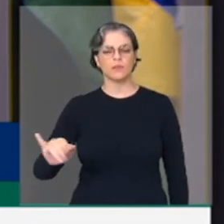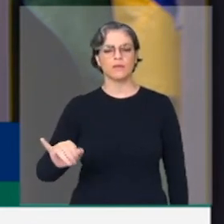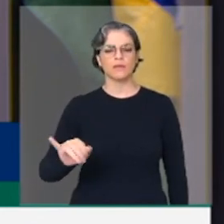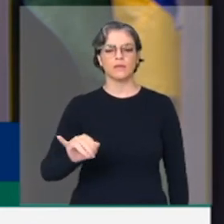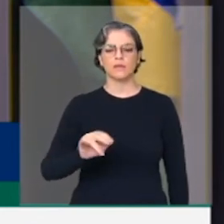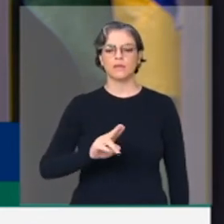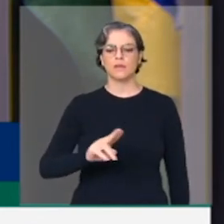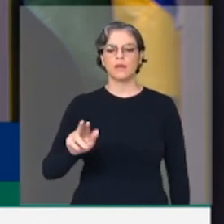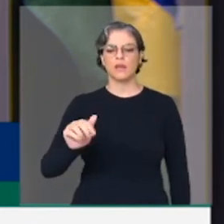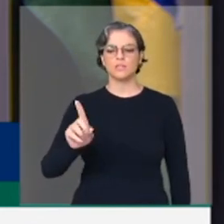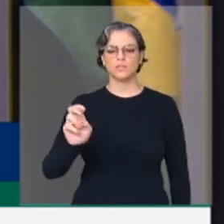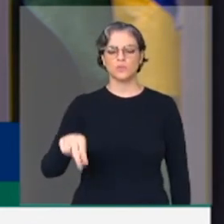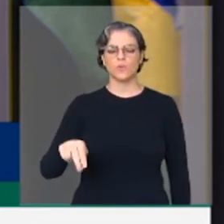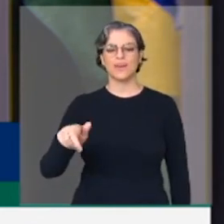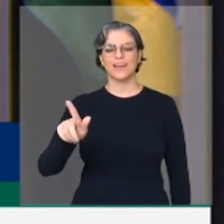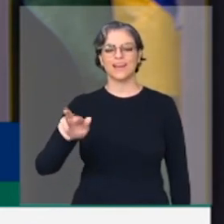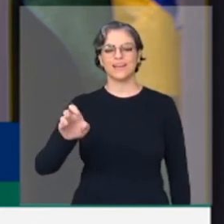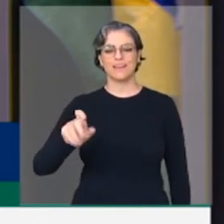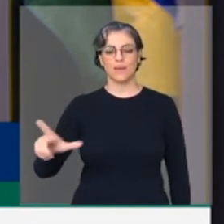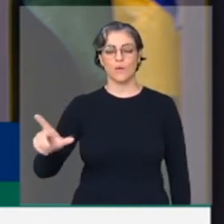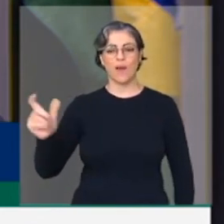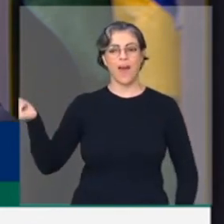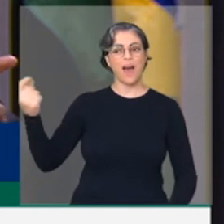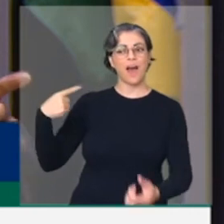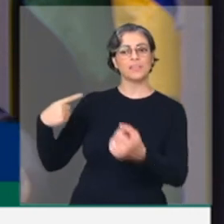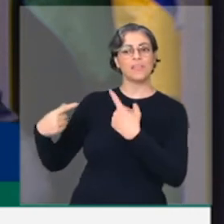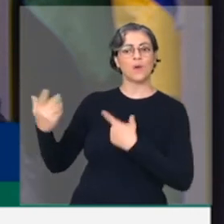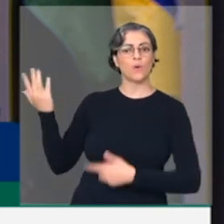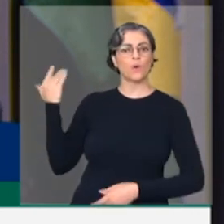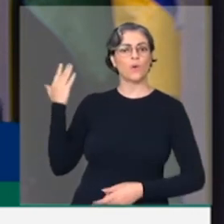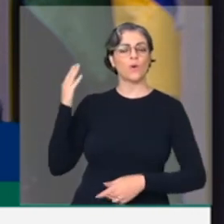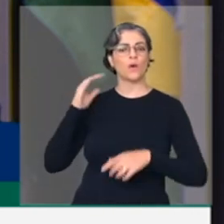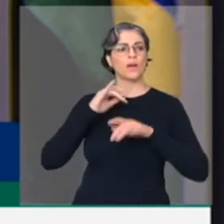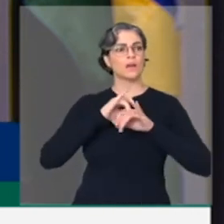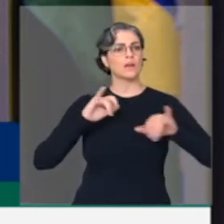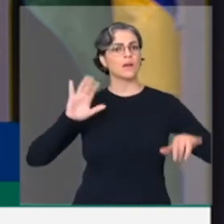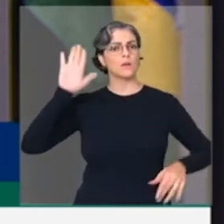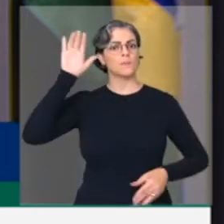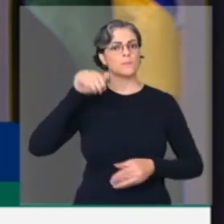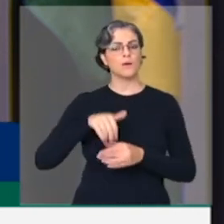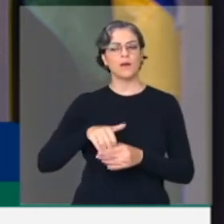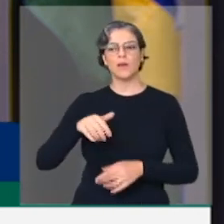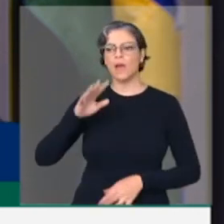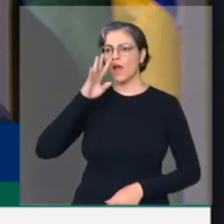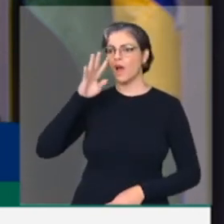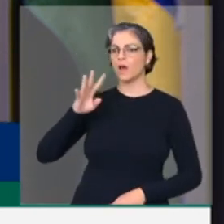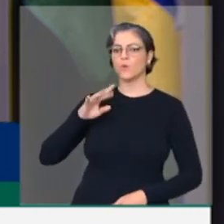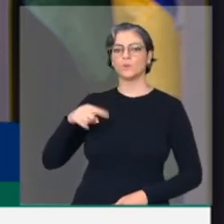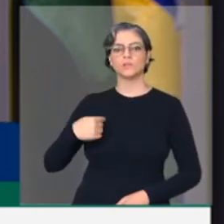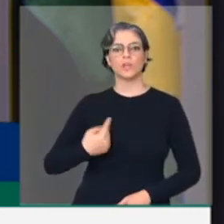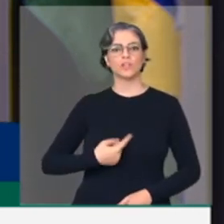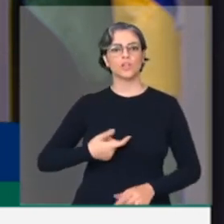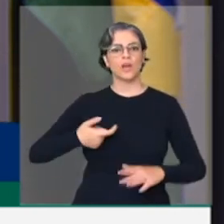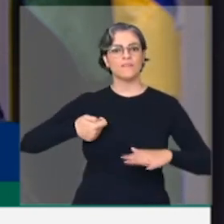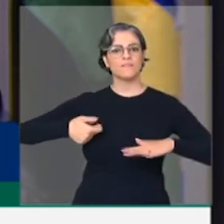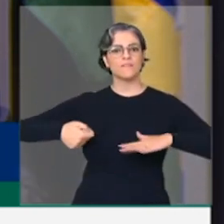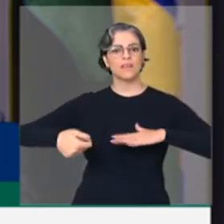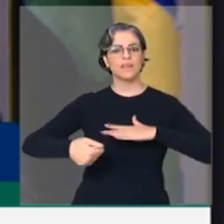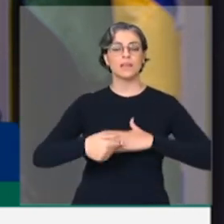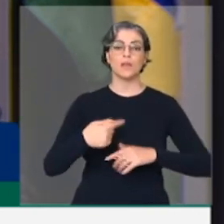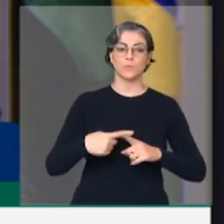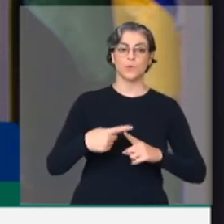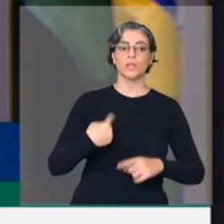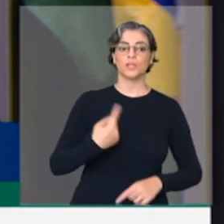atacou, disse que eu cometia fake news, eu e o meu grupo, em que nós afirmávamos que ele faria um novo